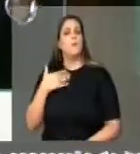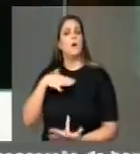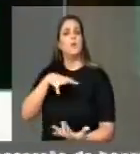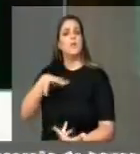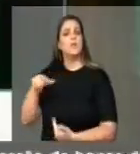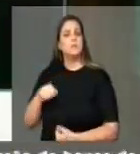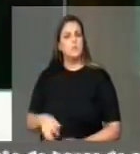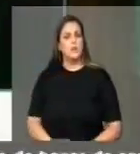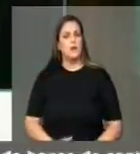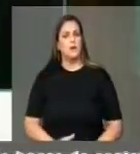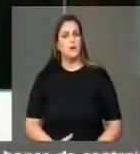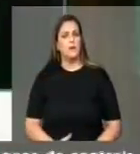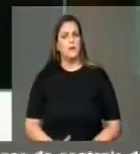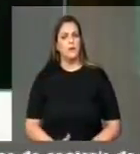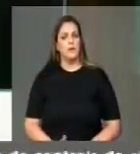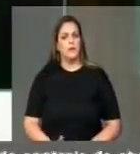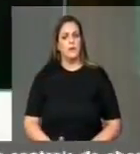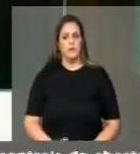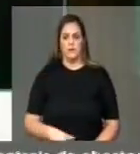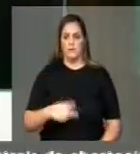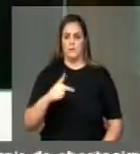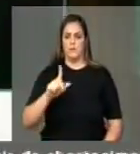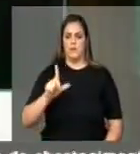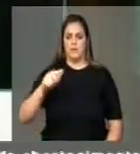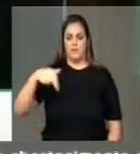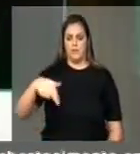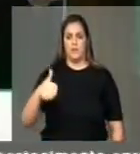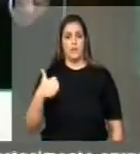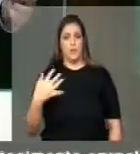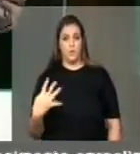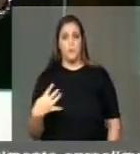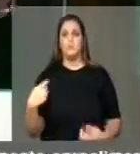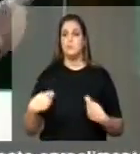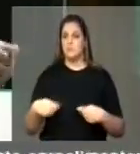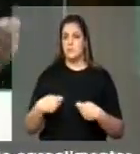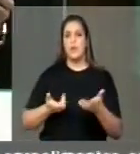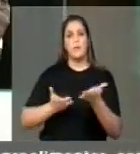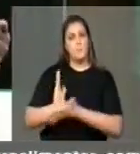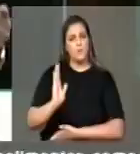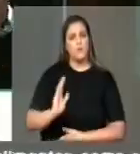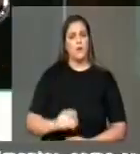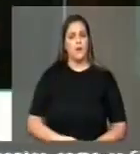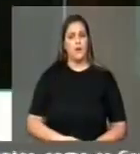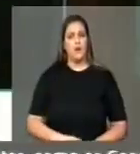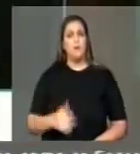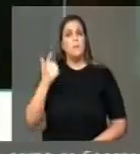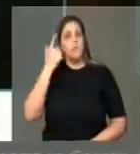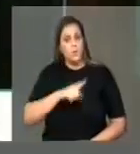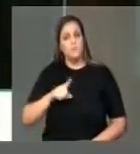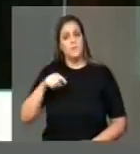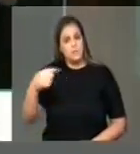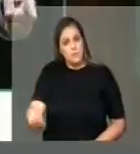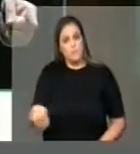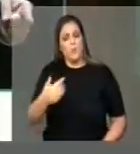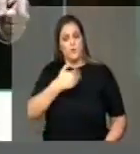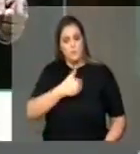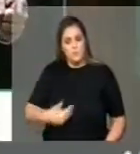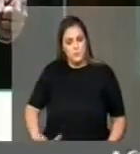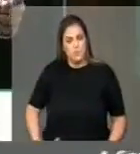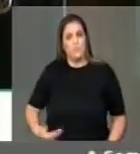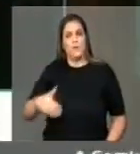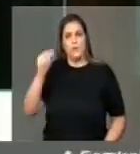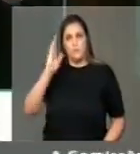Então, nós temos que aprovar a SPLN 14 para que o governo brasileiro possa ser avalista